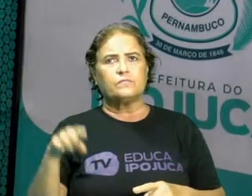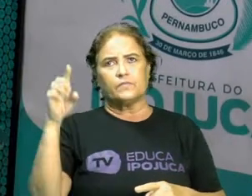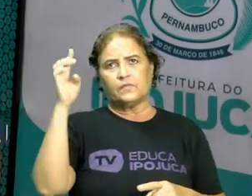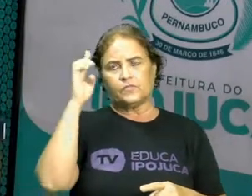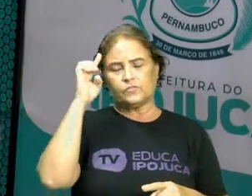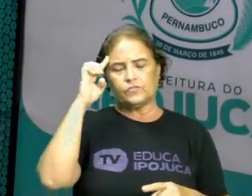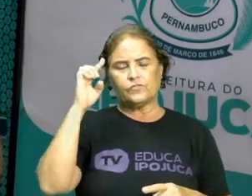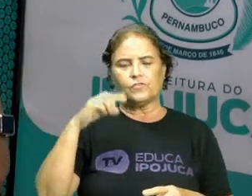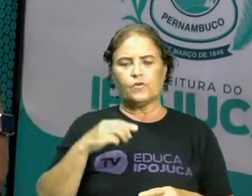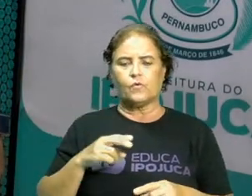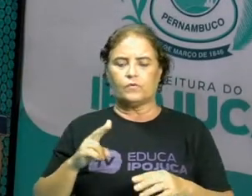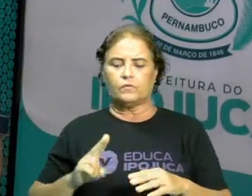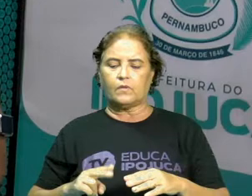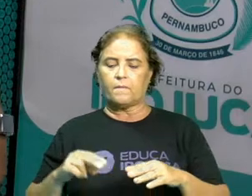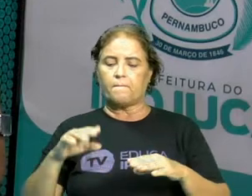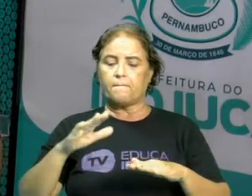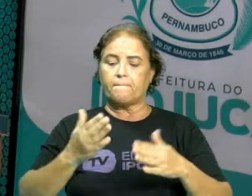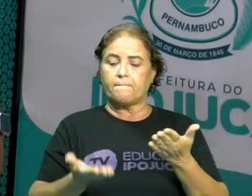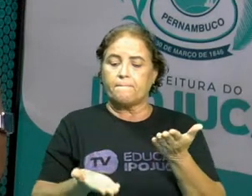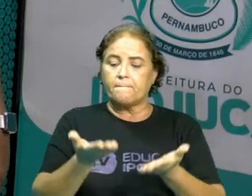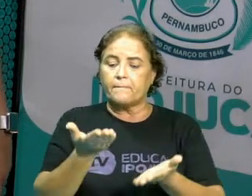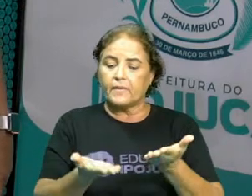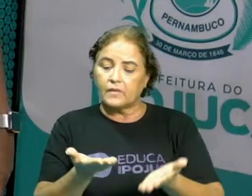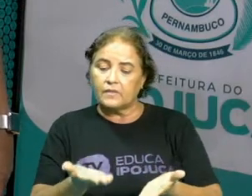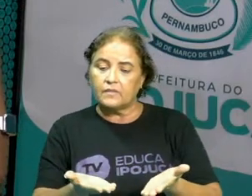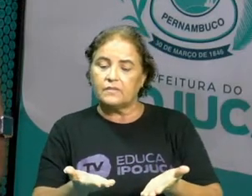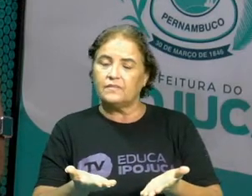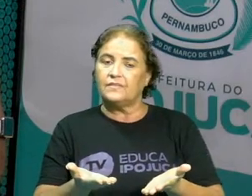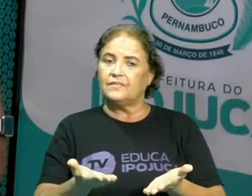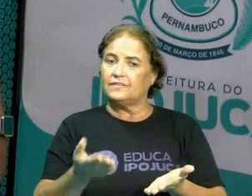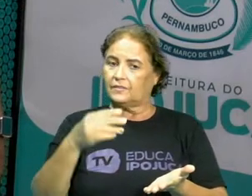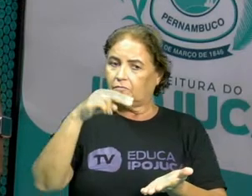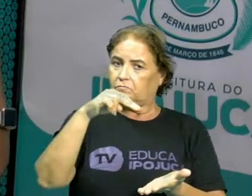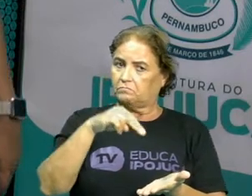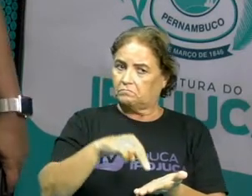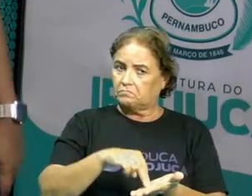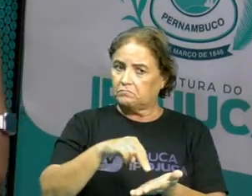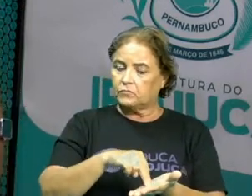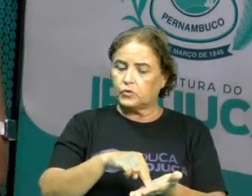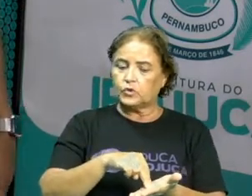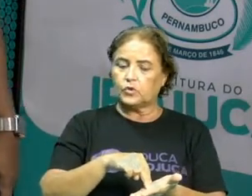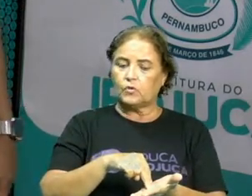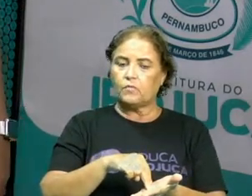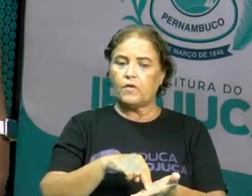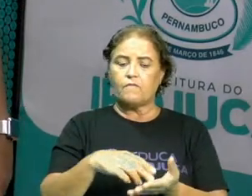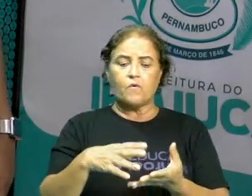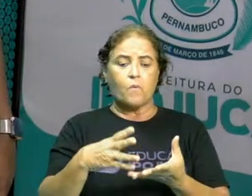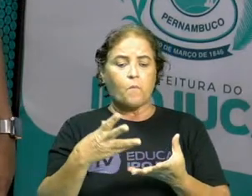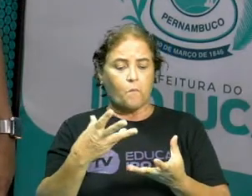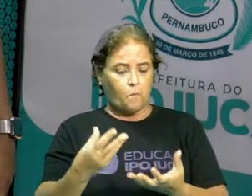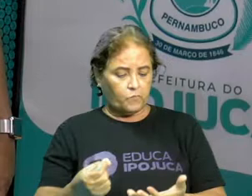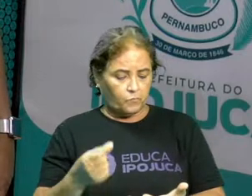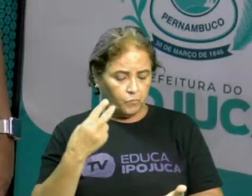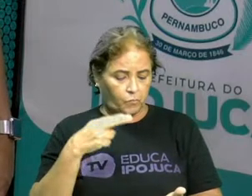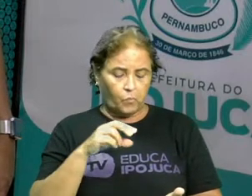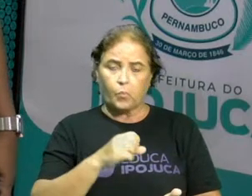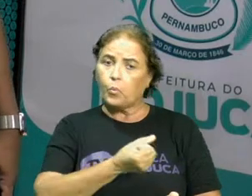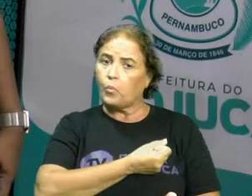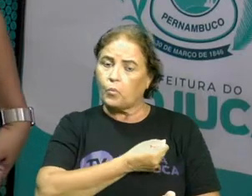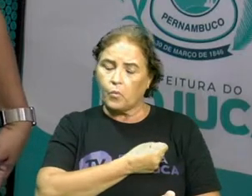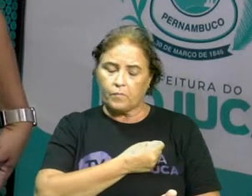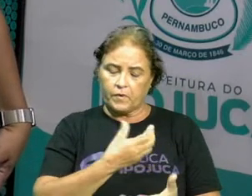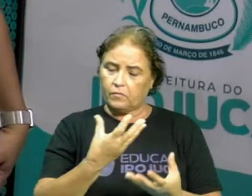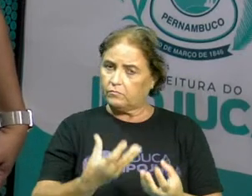lá na balança, que vê aquele número, a gente sempre se chamou de peso. Mas na verdade não tem nada a ver com peso.